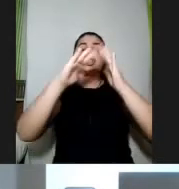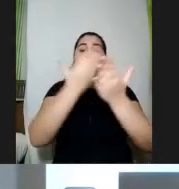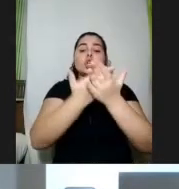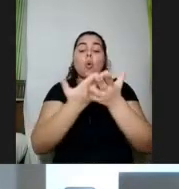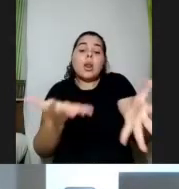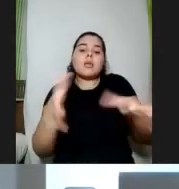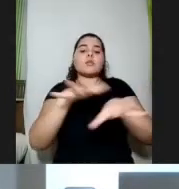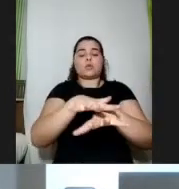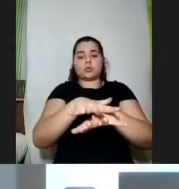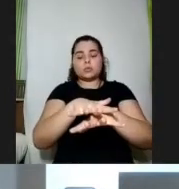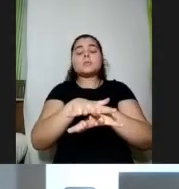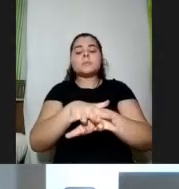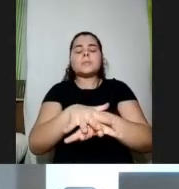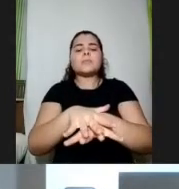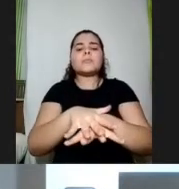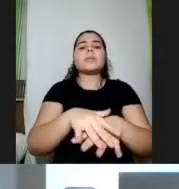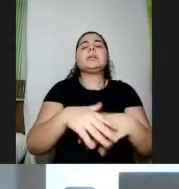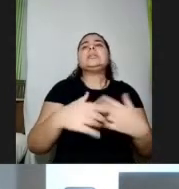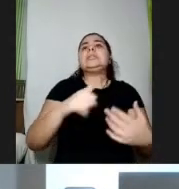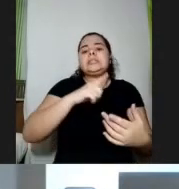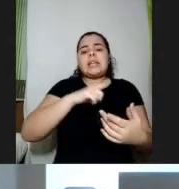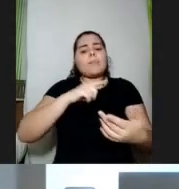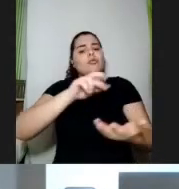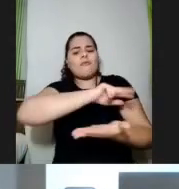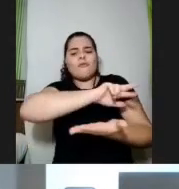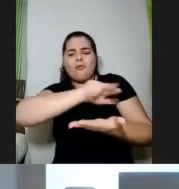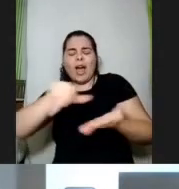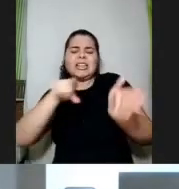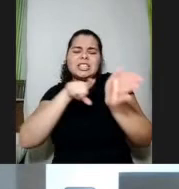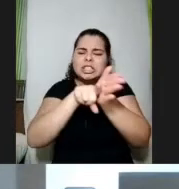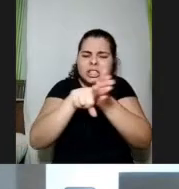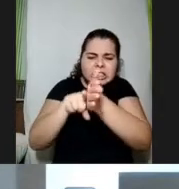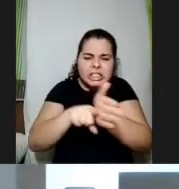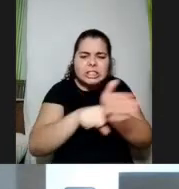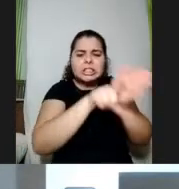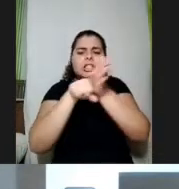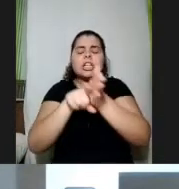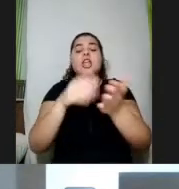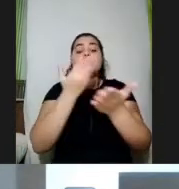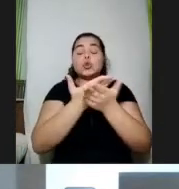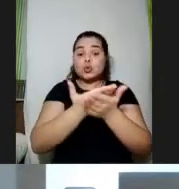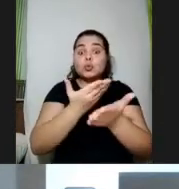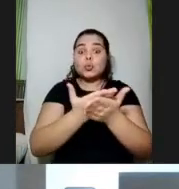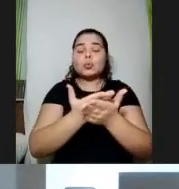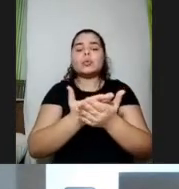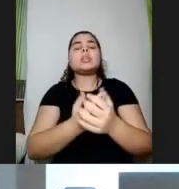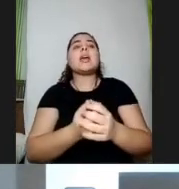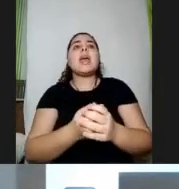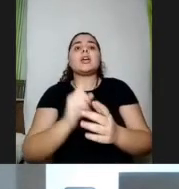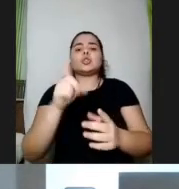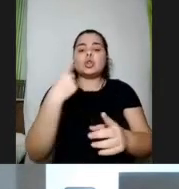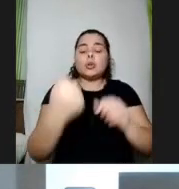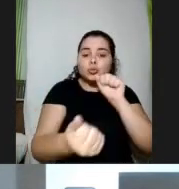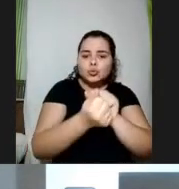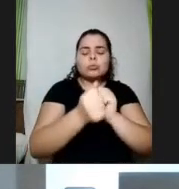movimento Down, pelo mais uma série de pesquisas e de estudos relacionados a isso, estamos engajados em diversas redes de organizações